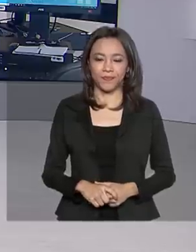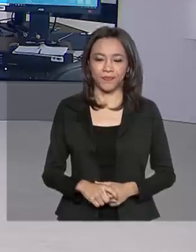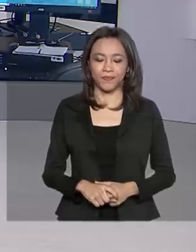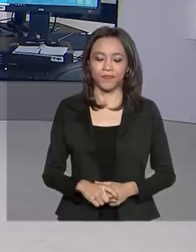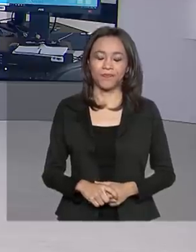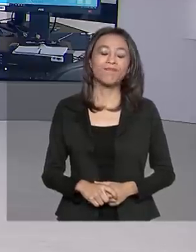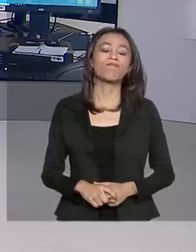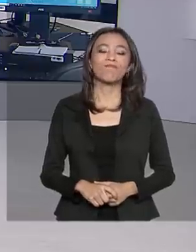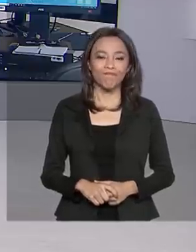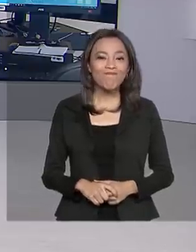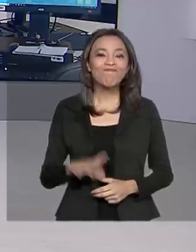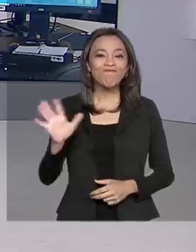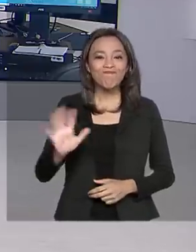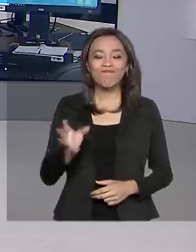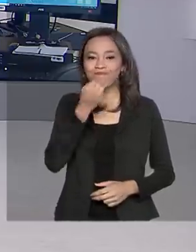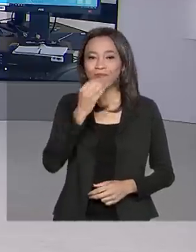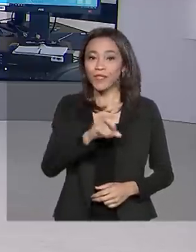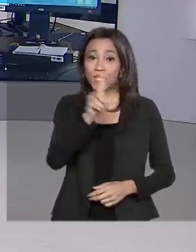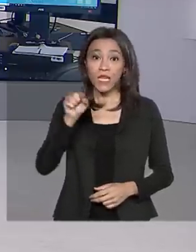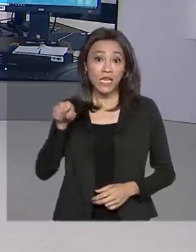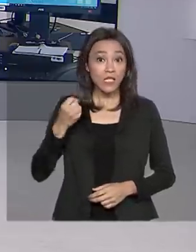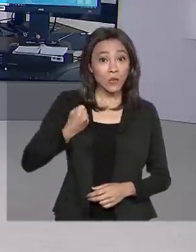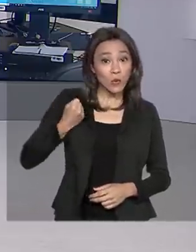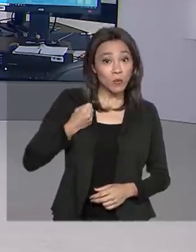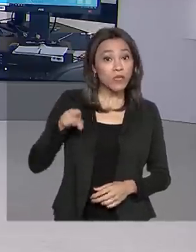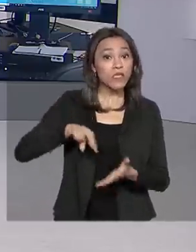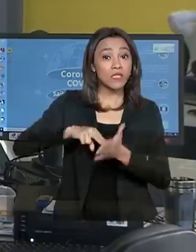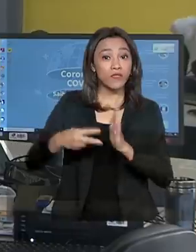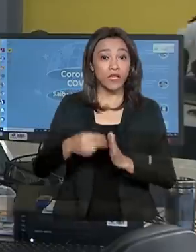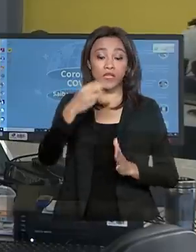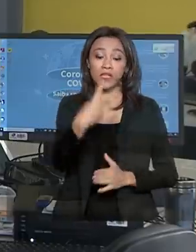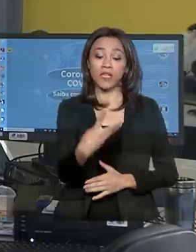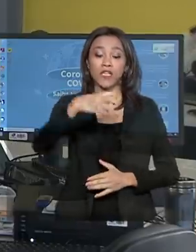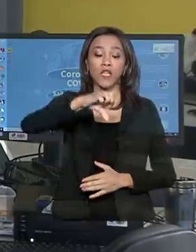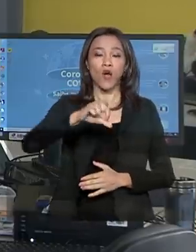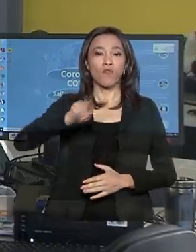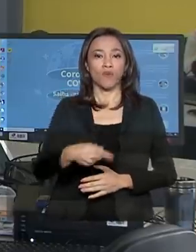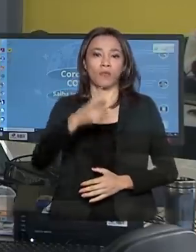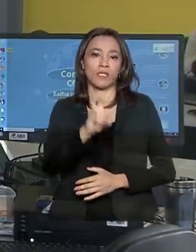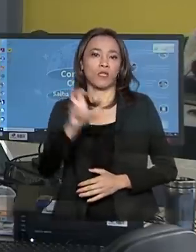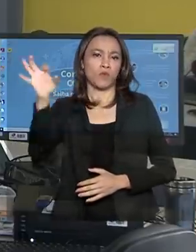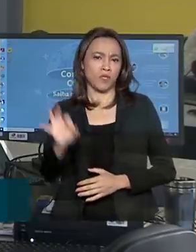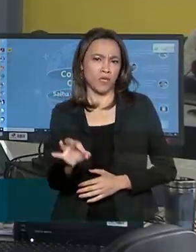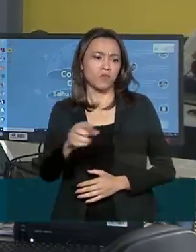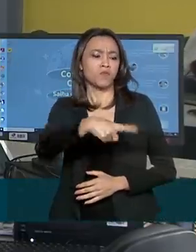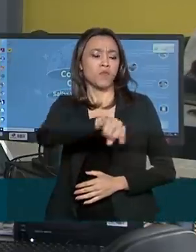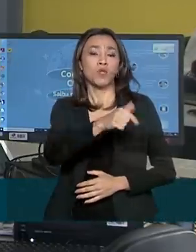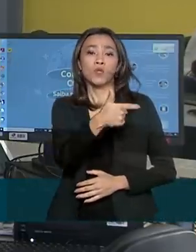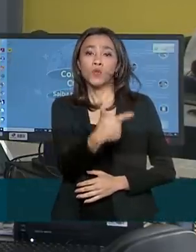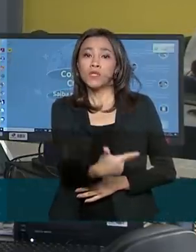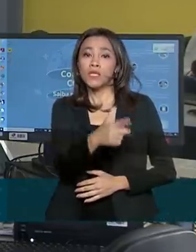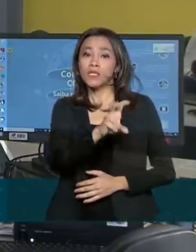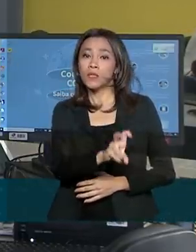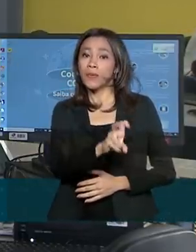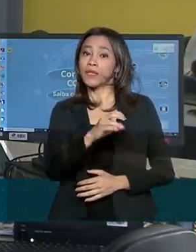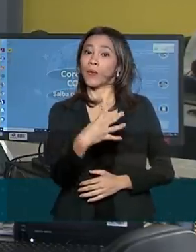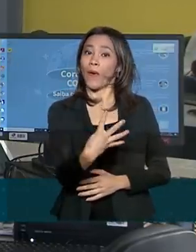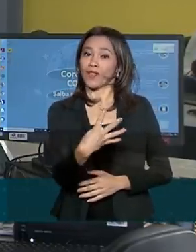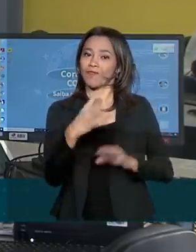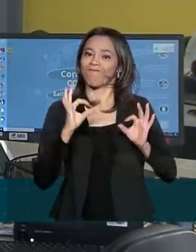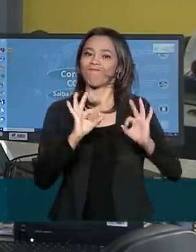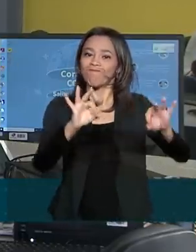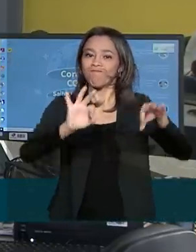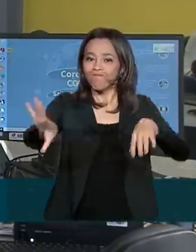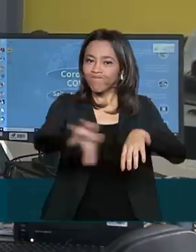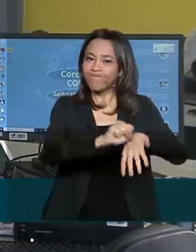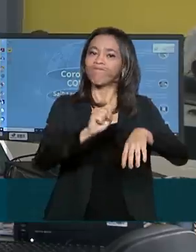Olá, Renata. Bom dia. Esse número representa 39,5% dos cerca de 254 mil casos confirmados.